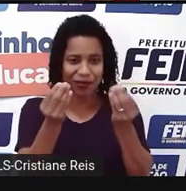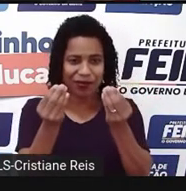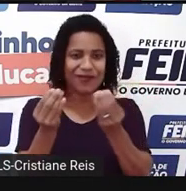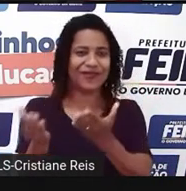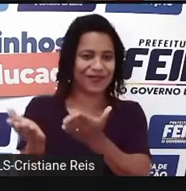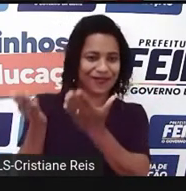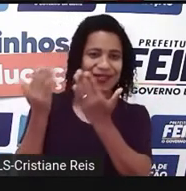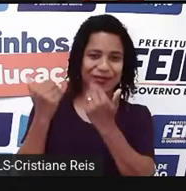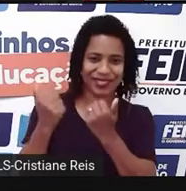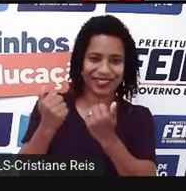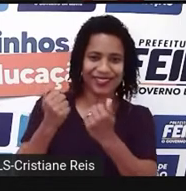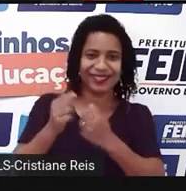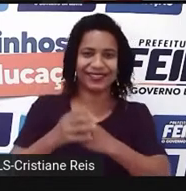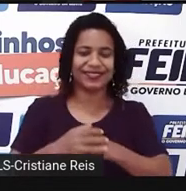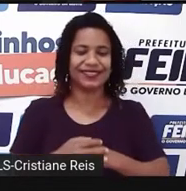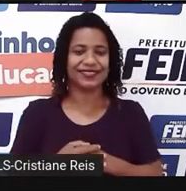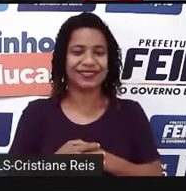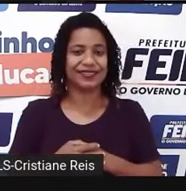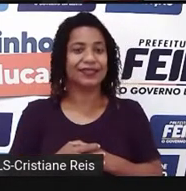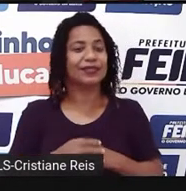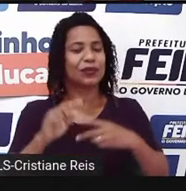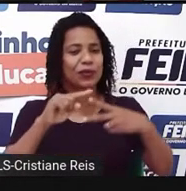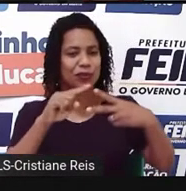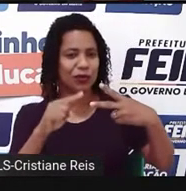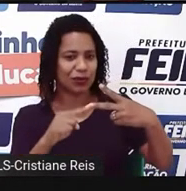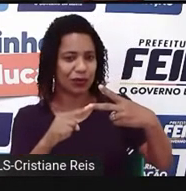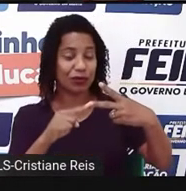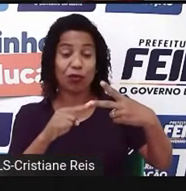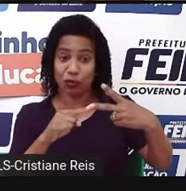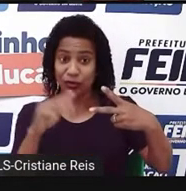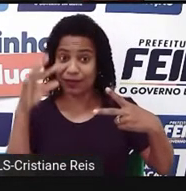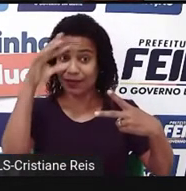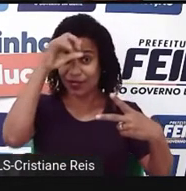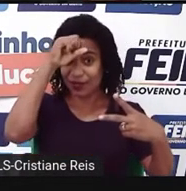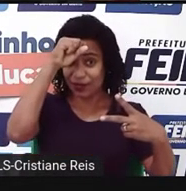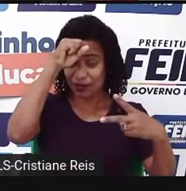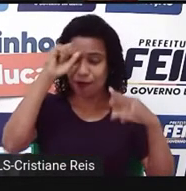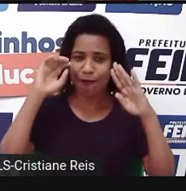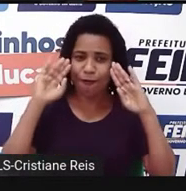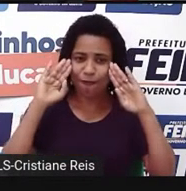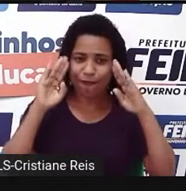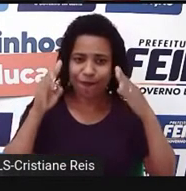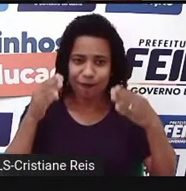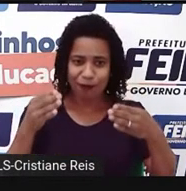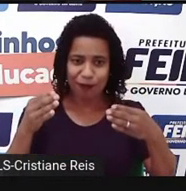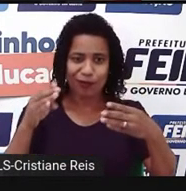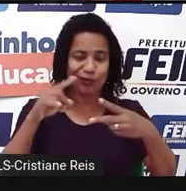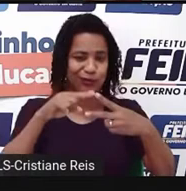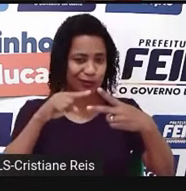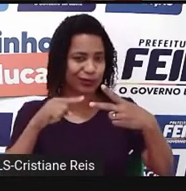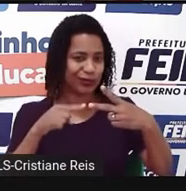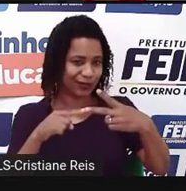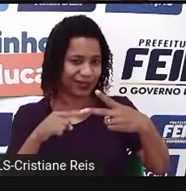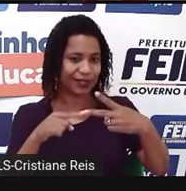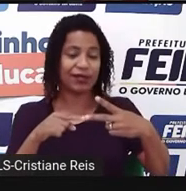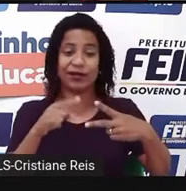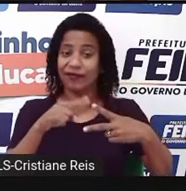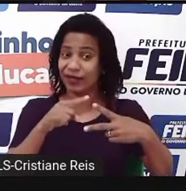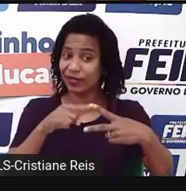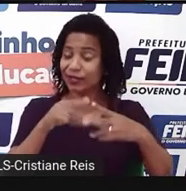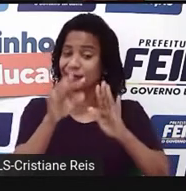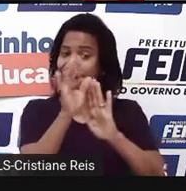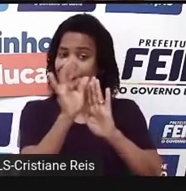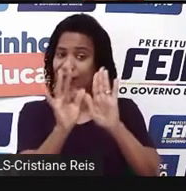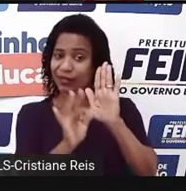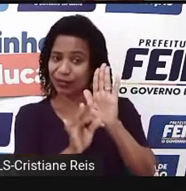O que é que nós vamos aprender hoje? Vamos produzir textos multimodais, no caso,